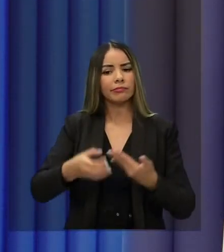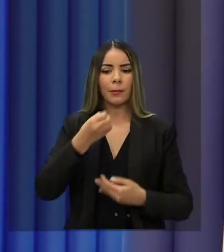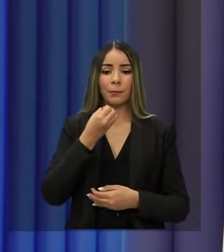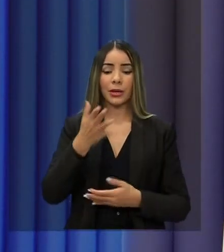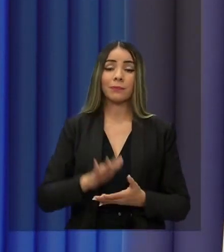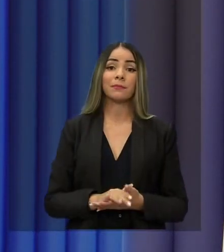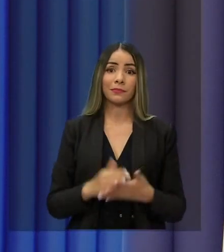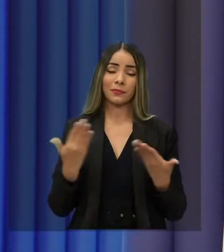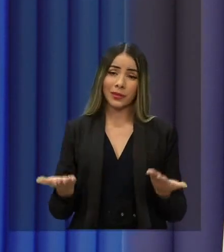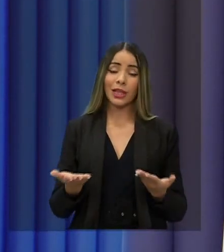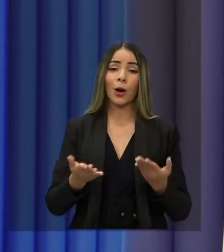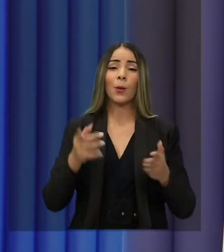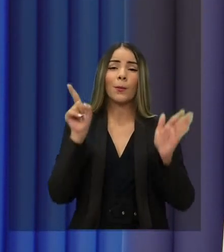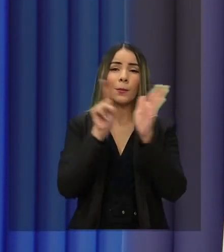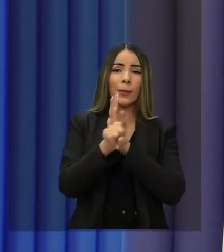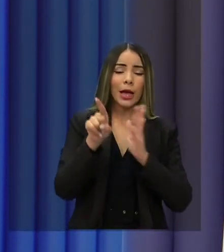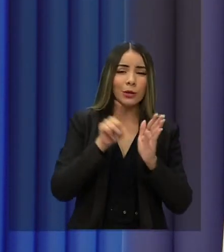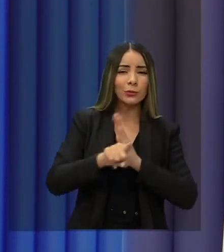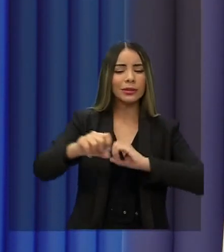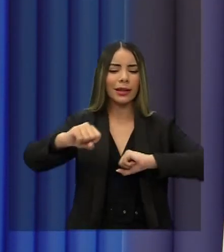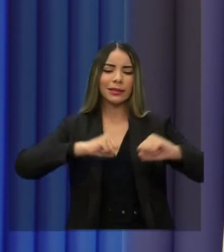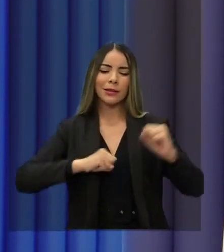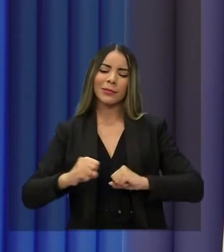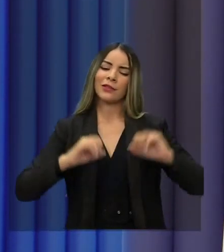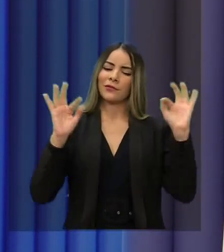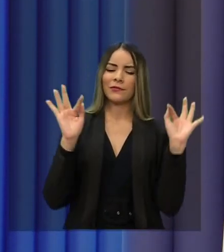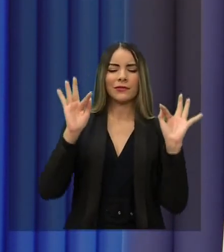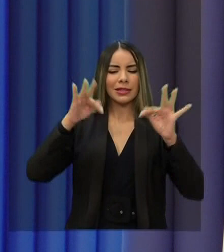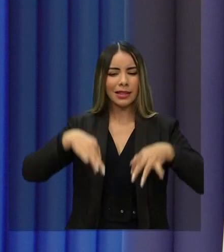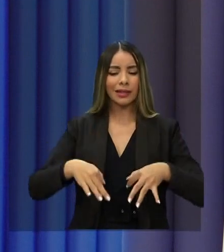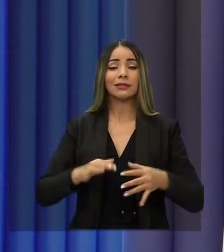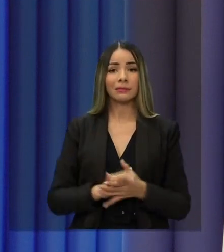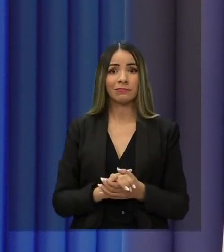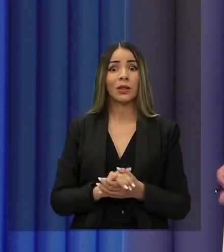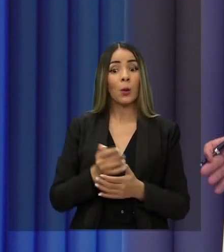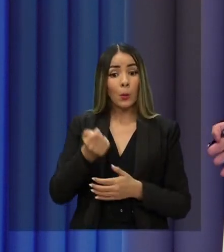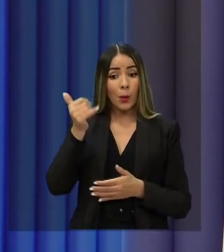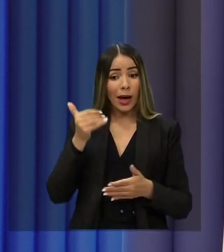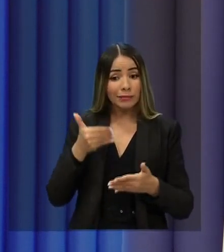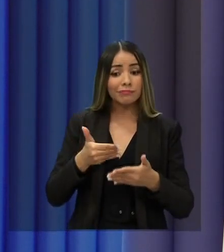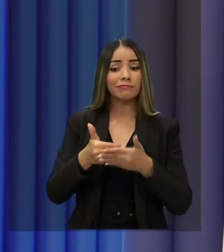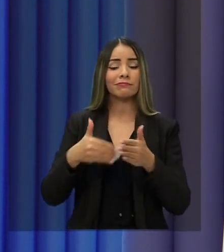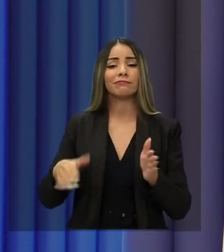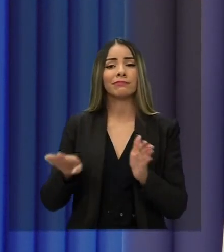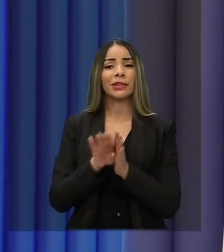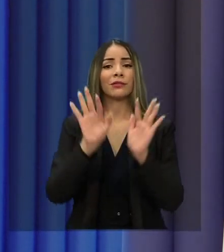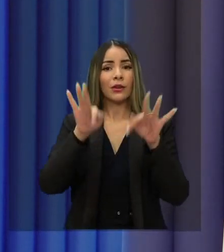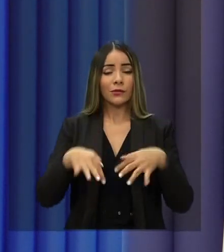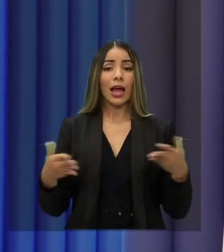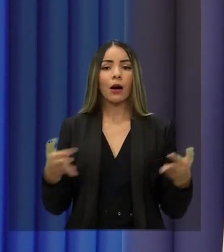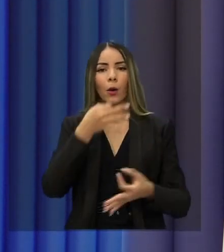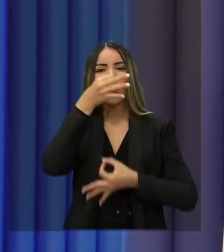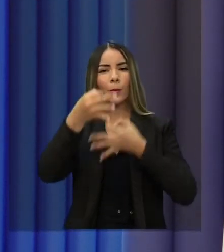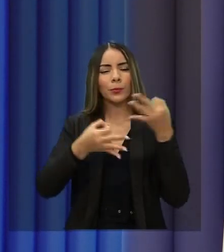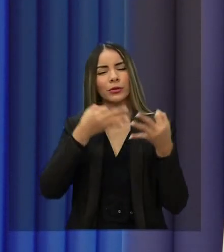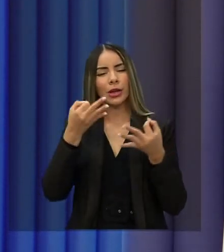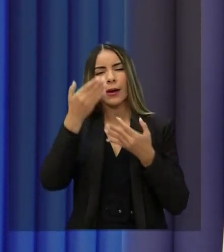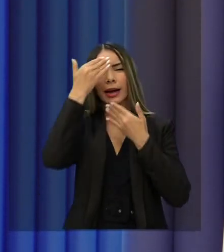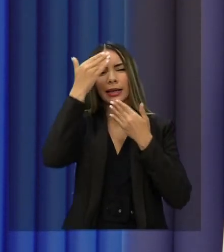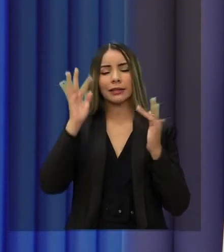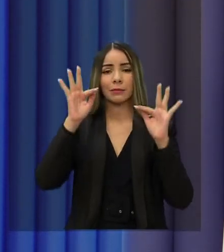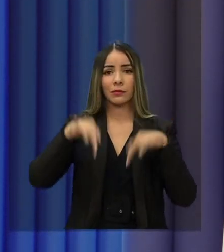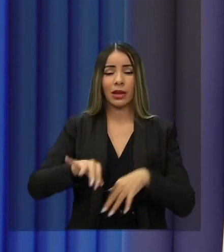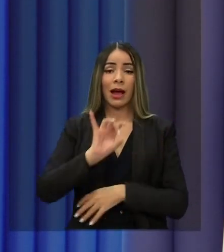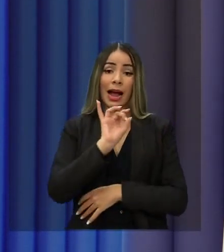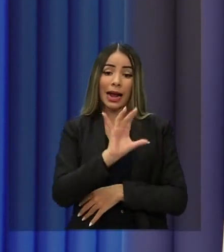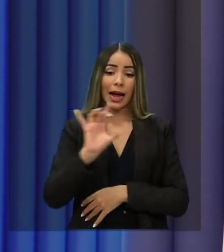encerramos as rodadas de perguntas entre os candidatos, o debate vai se encaminhando para o fim e agora teremos as considerações finais. Cada